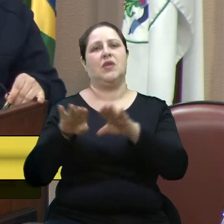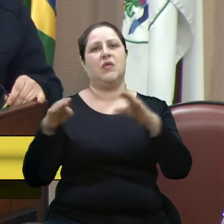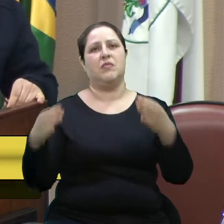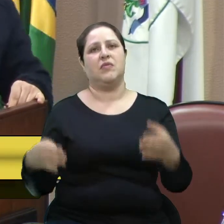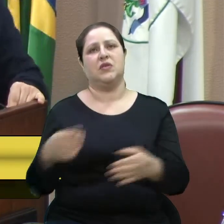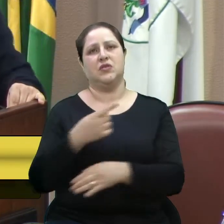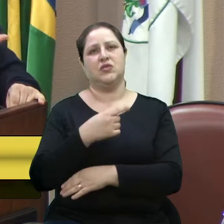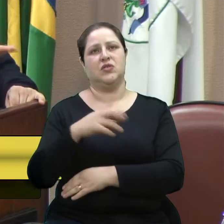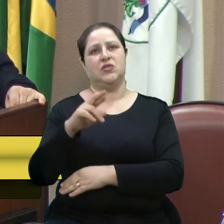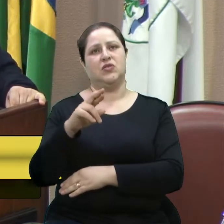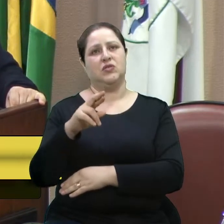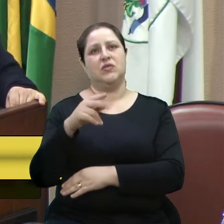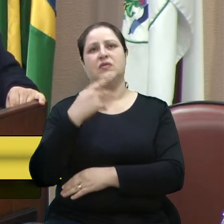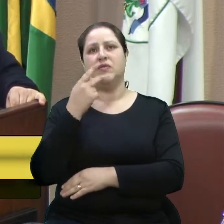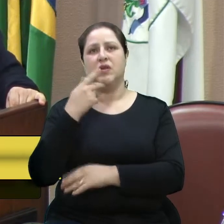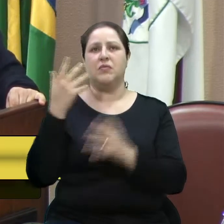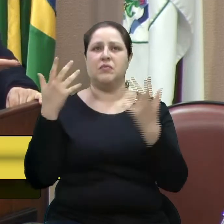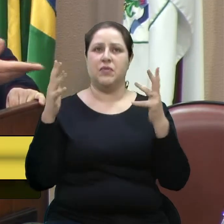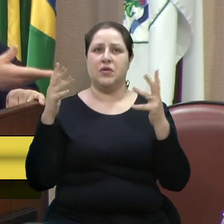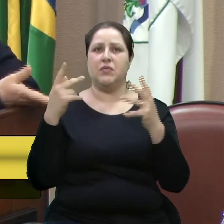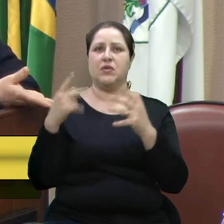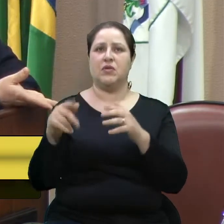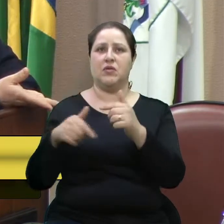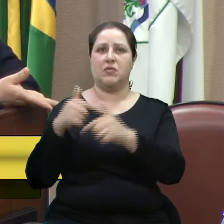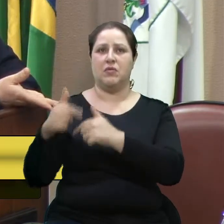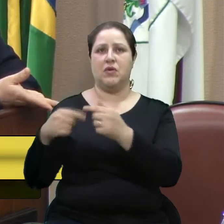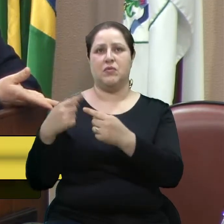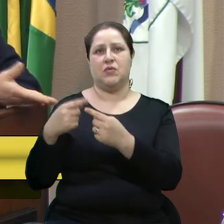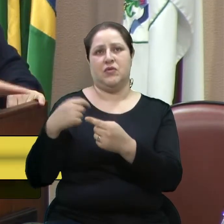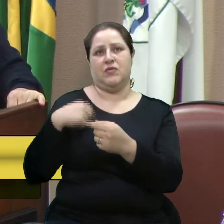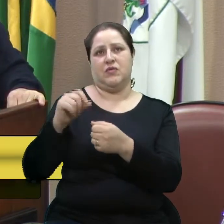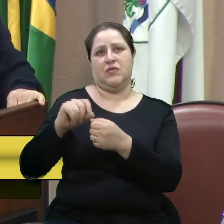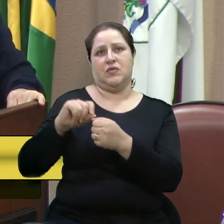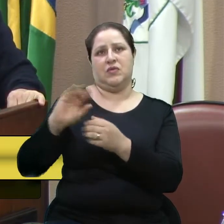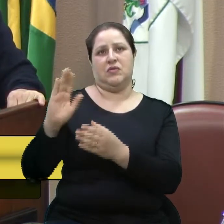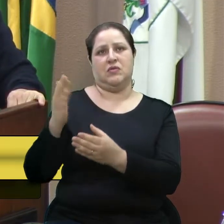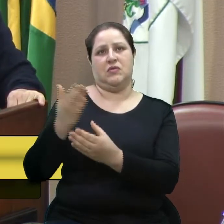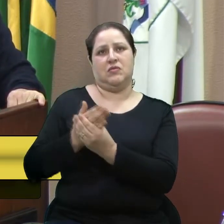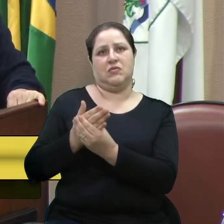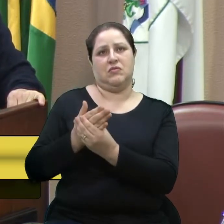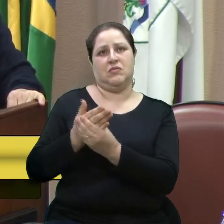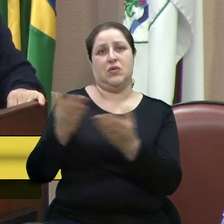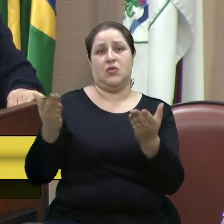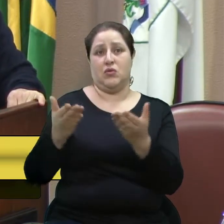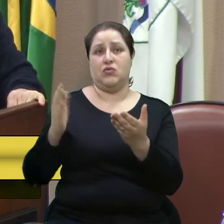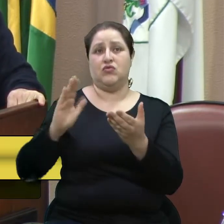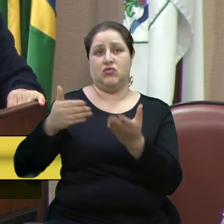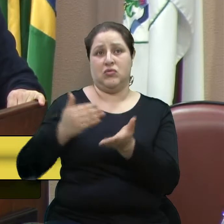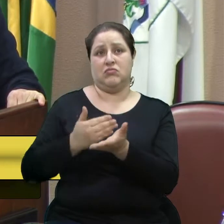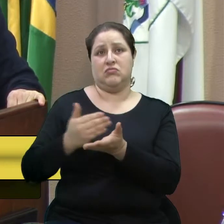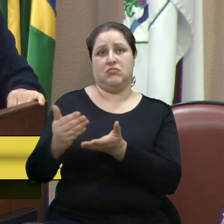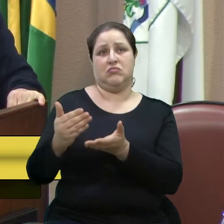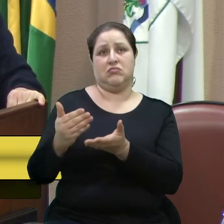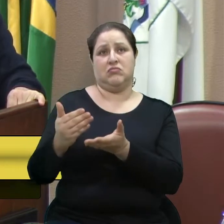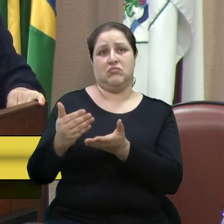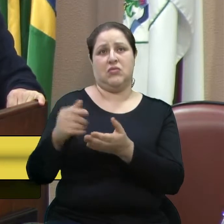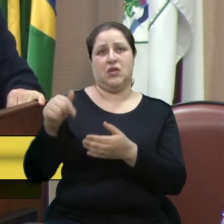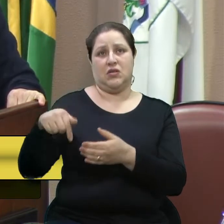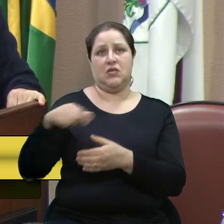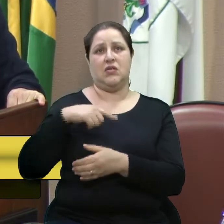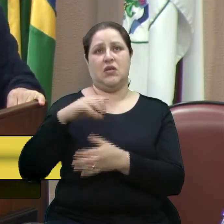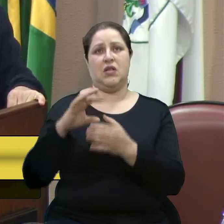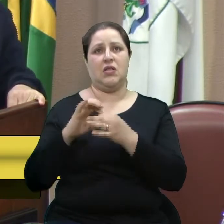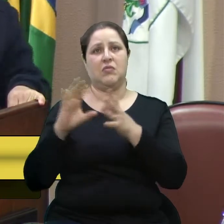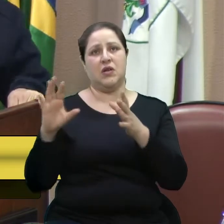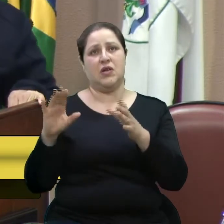Eu quero parabenizar a agilidade de vocês, porque eu protocolei o requerimento, entrou hoje na pauta. Aqui a gente tem liberdade de conversar